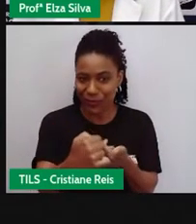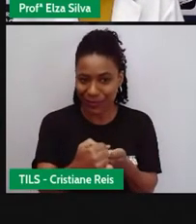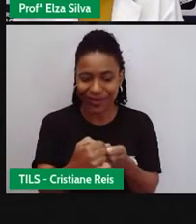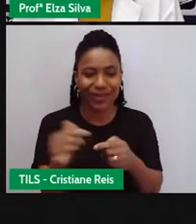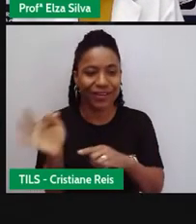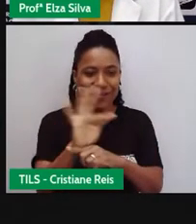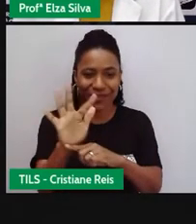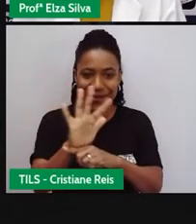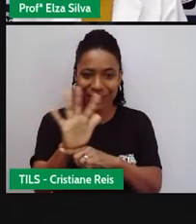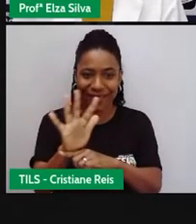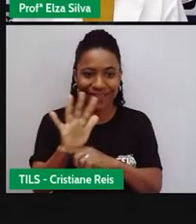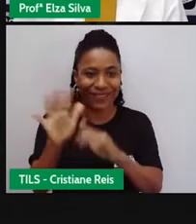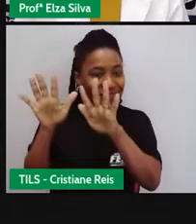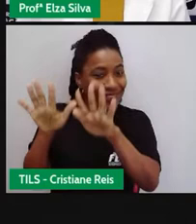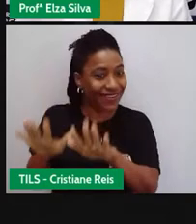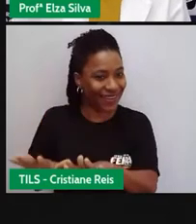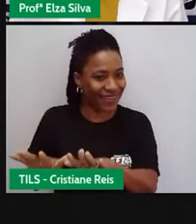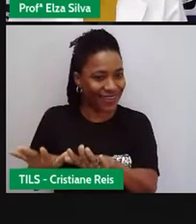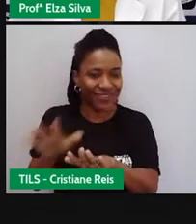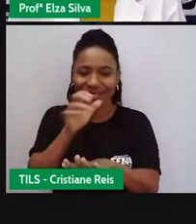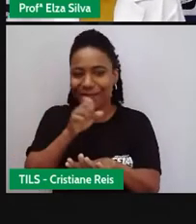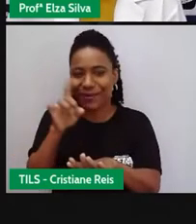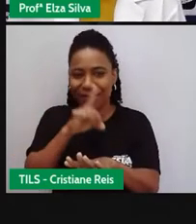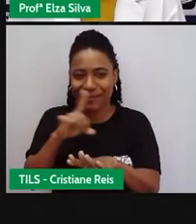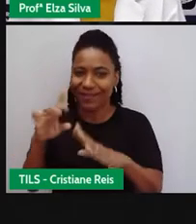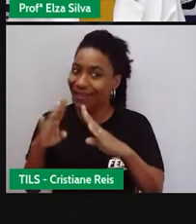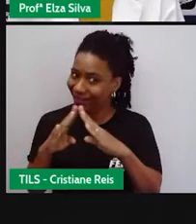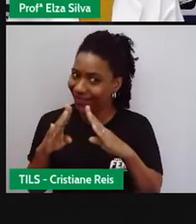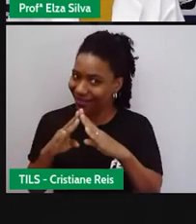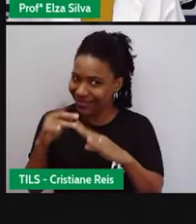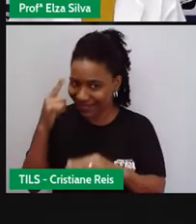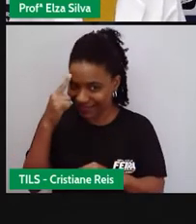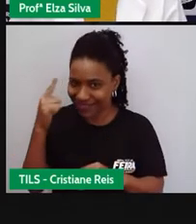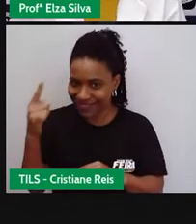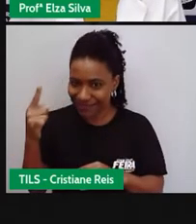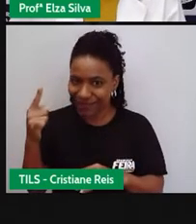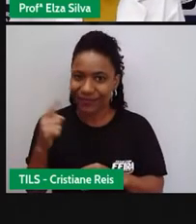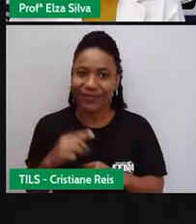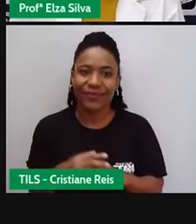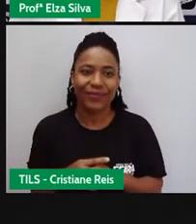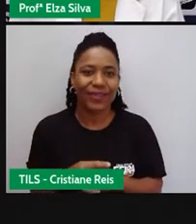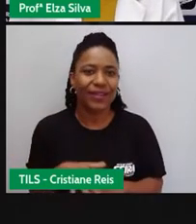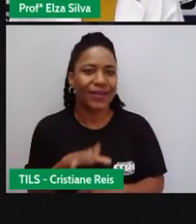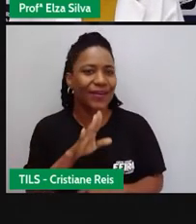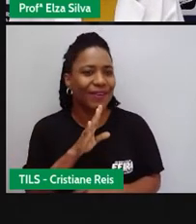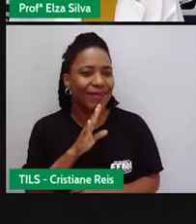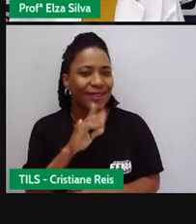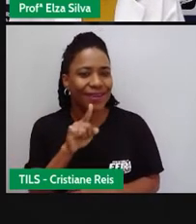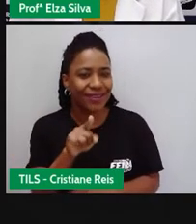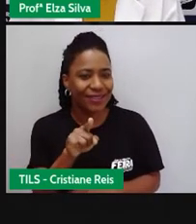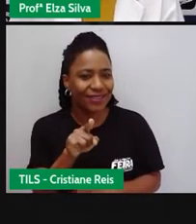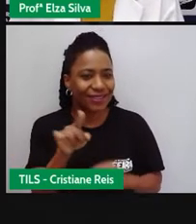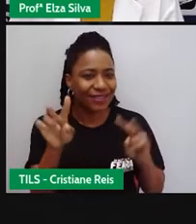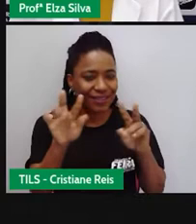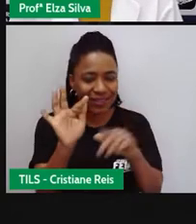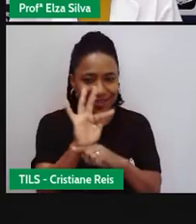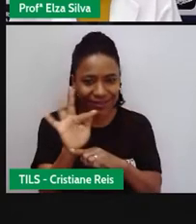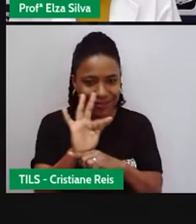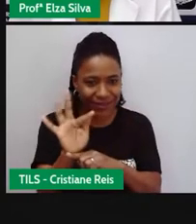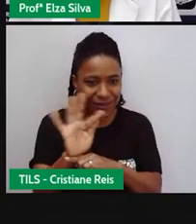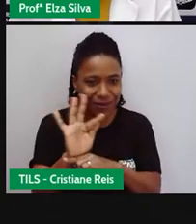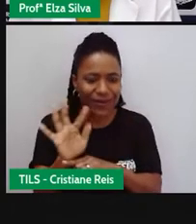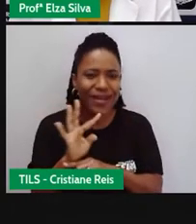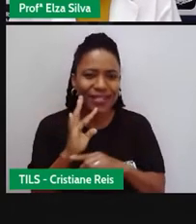casa. Night at the museum. Acho que vocês já assistiram este filme. Noite no